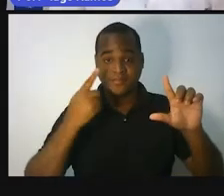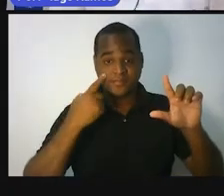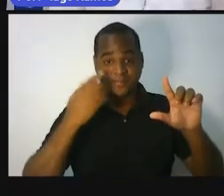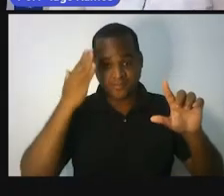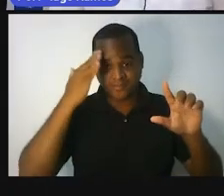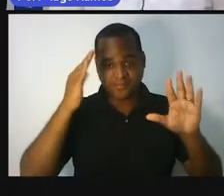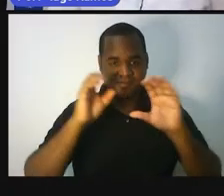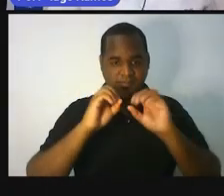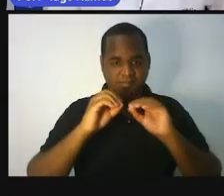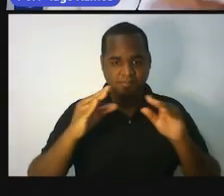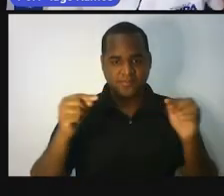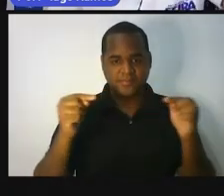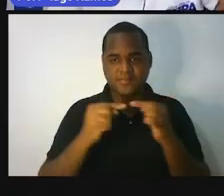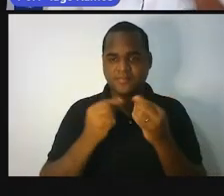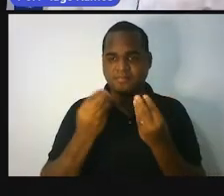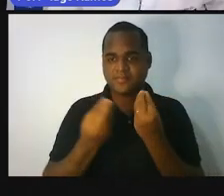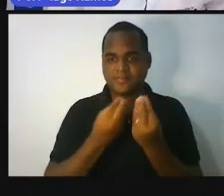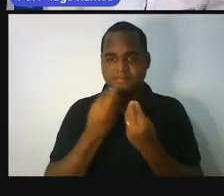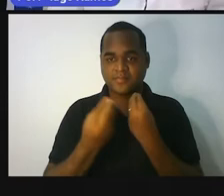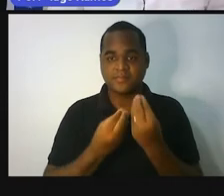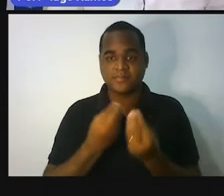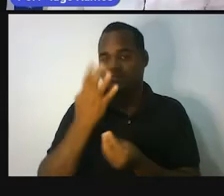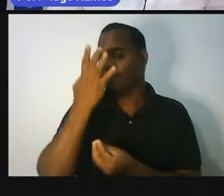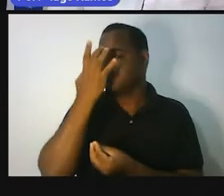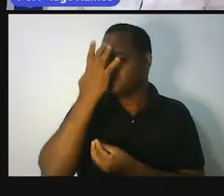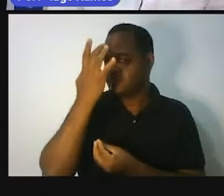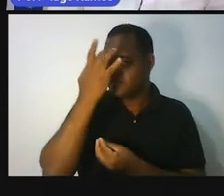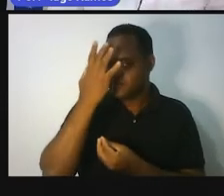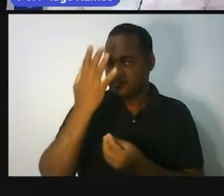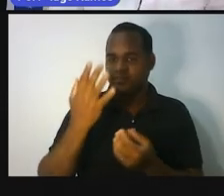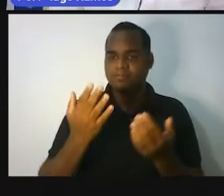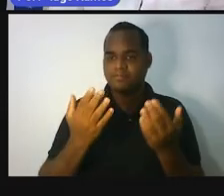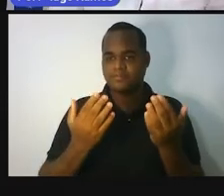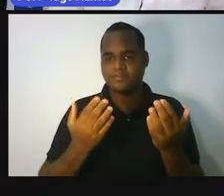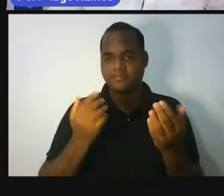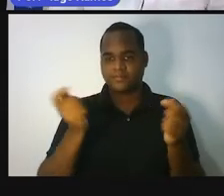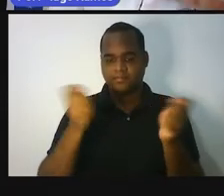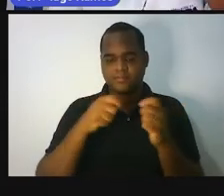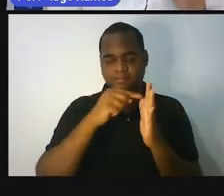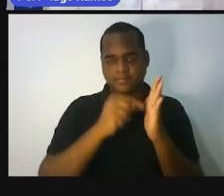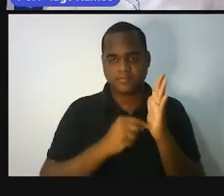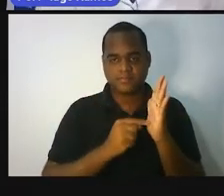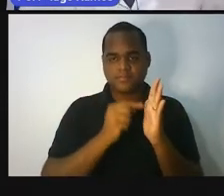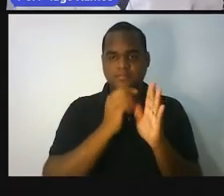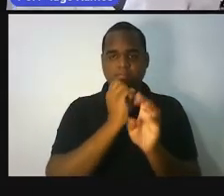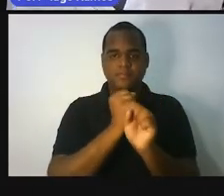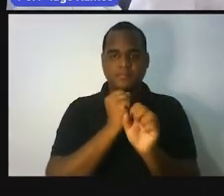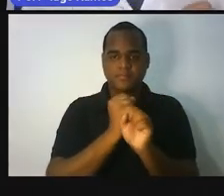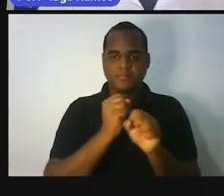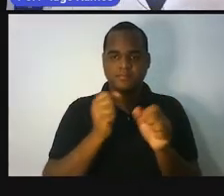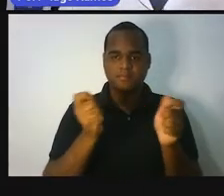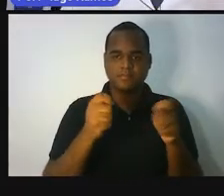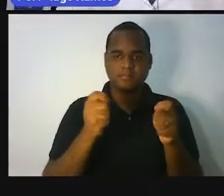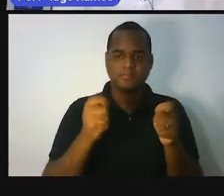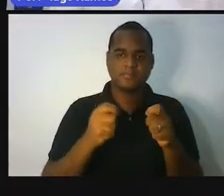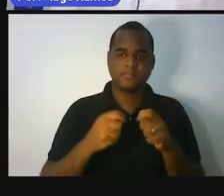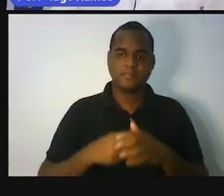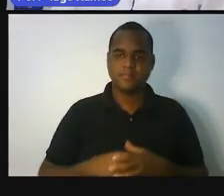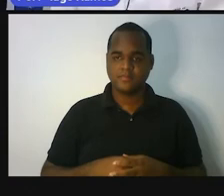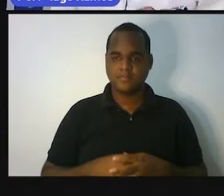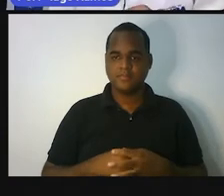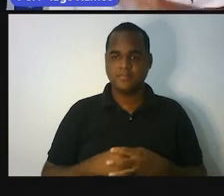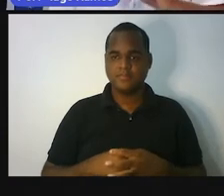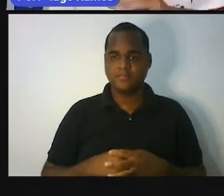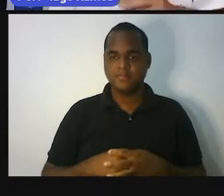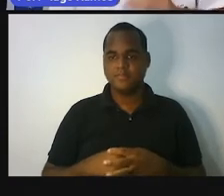É a hora de entender esse cálculo aqui. É bem fácil e você pode usar a calculadora. Enquanto eu estou aqui mostrando o passo a